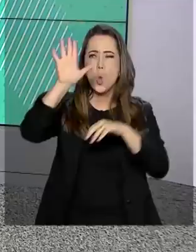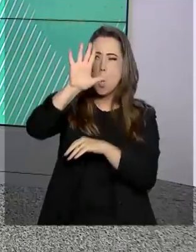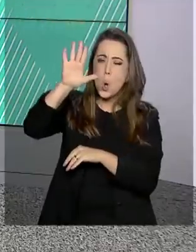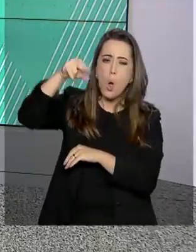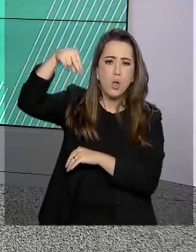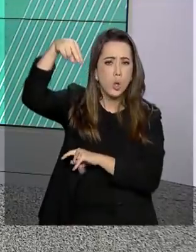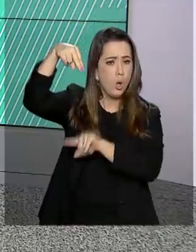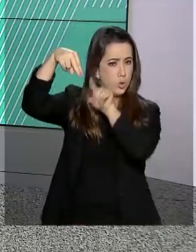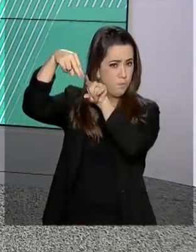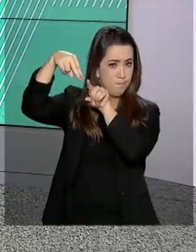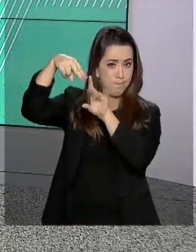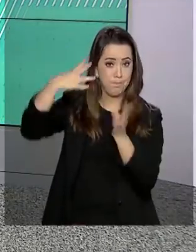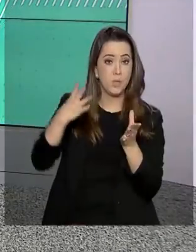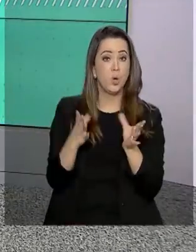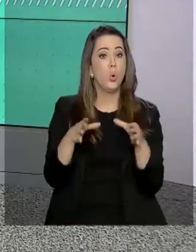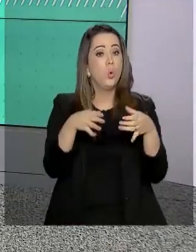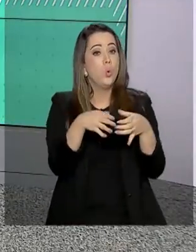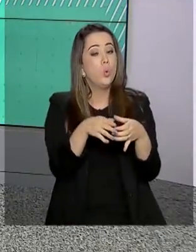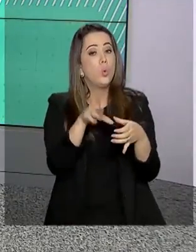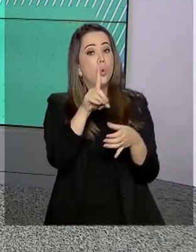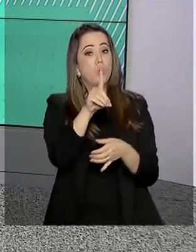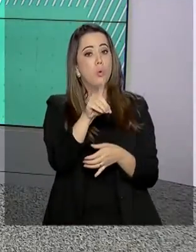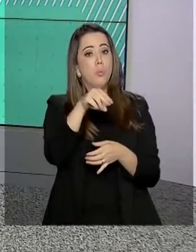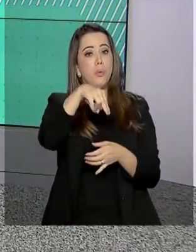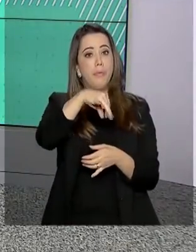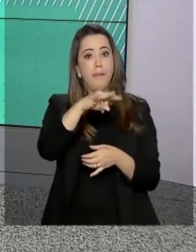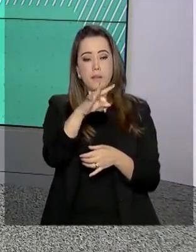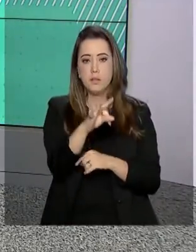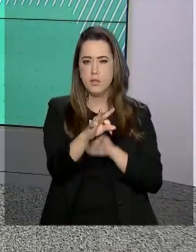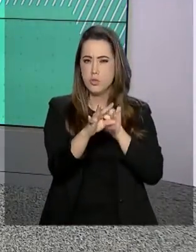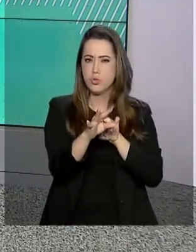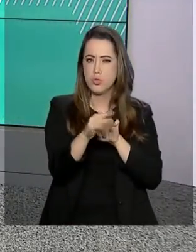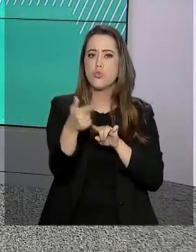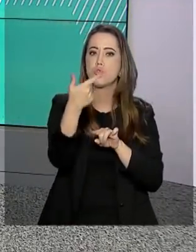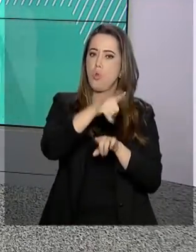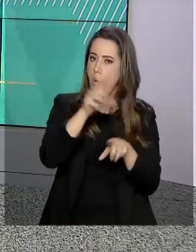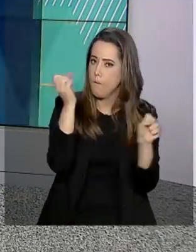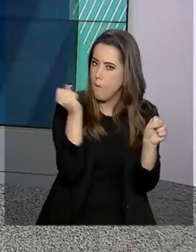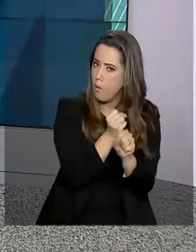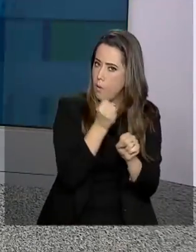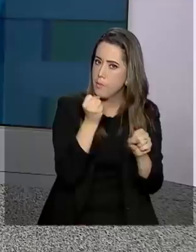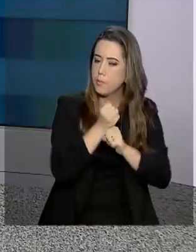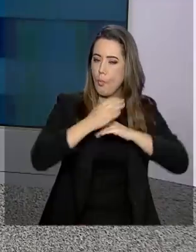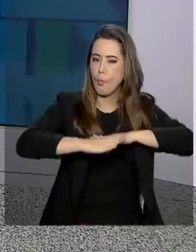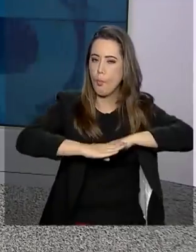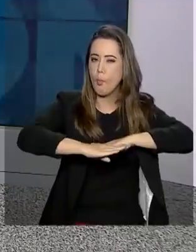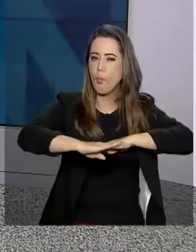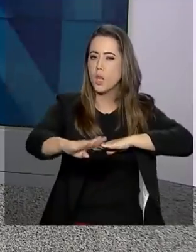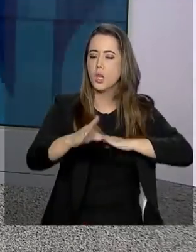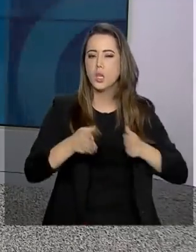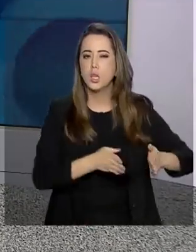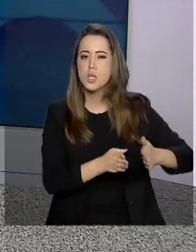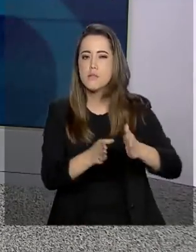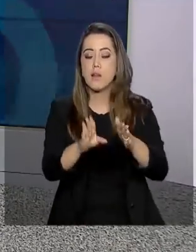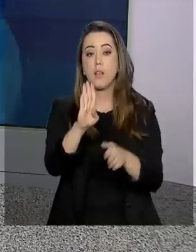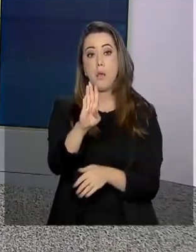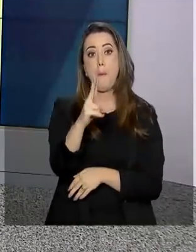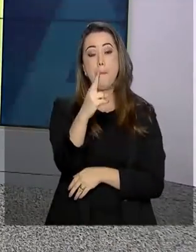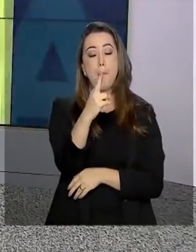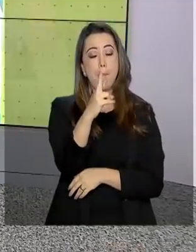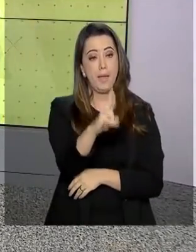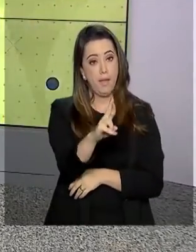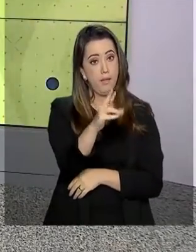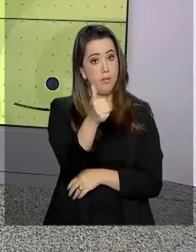o Departamento Nacional de Infraestrutura de Transportes retomou as obras de pavimentação na BR-163, no trecho entre Novo